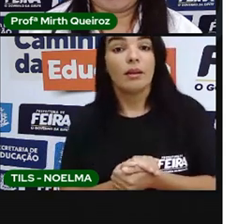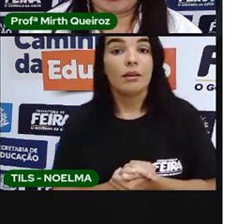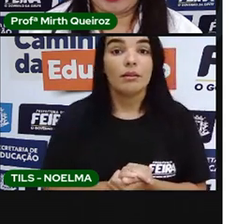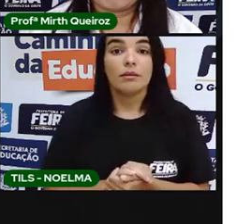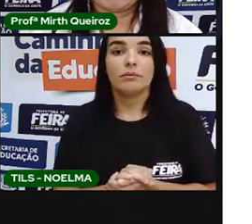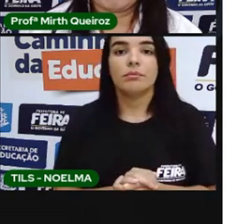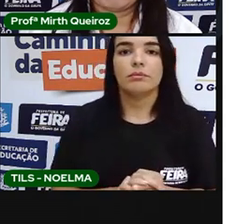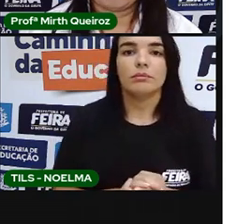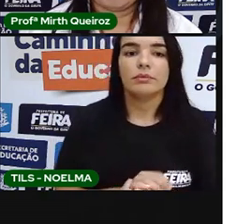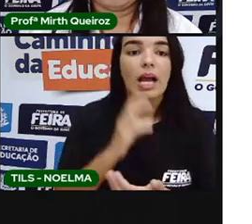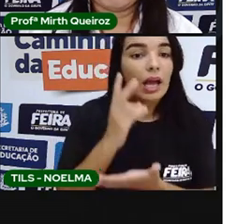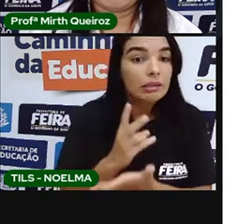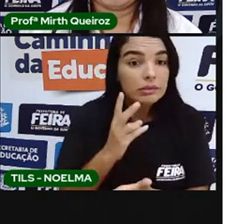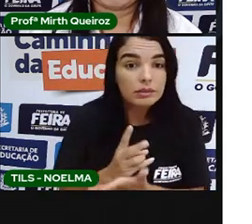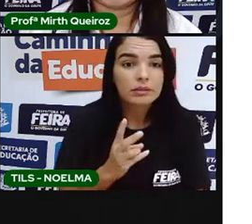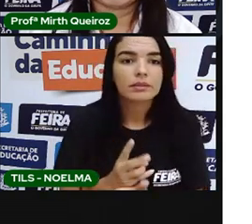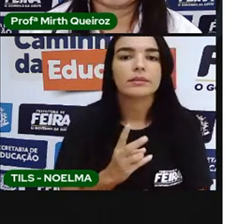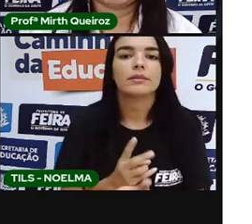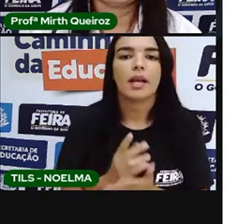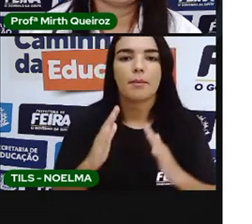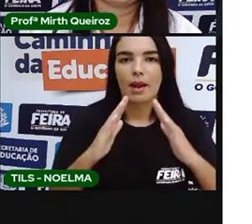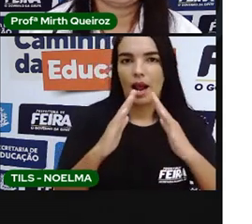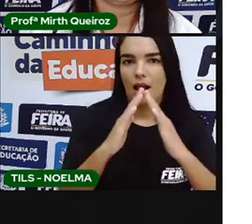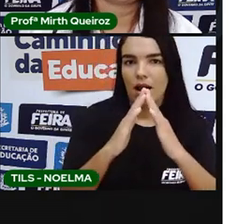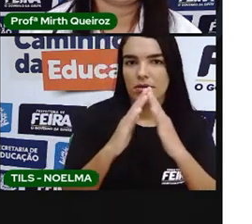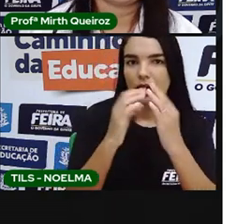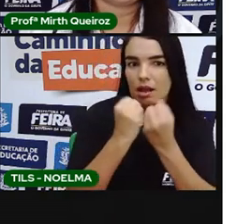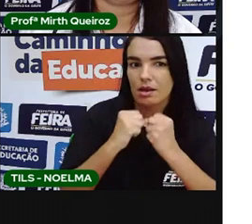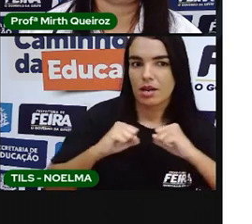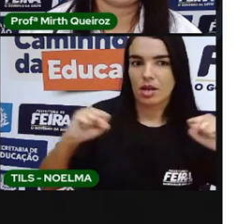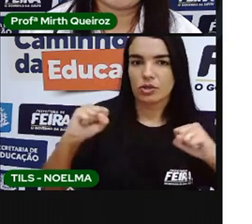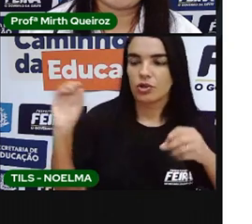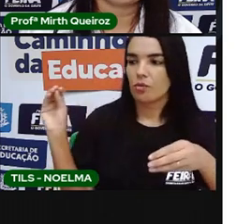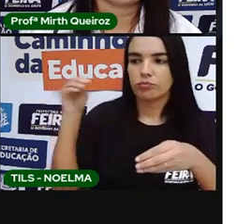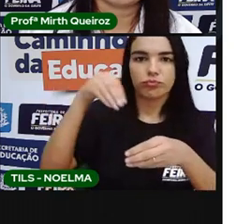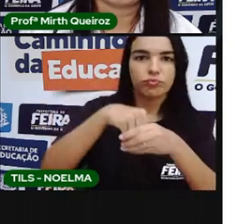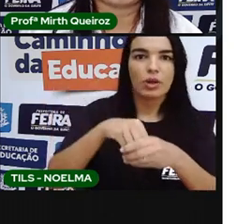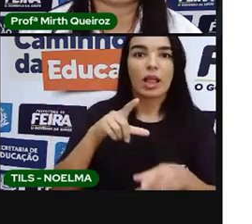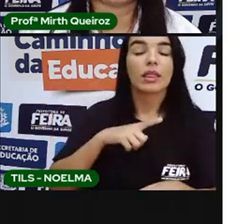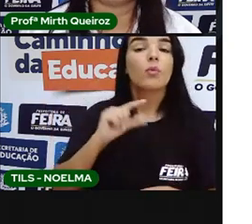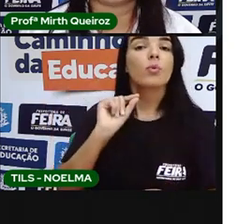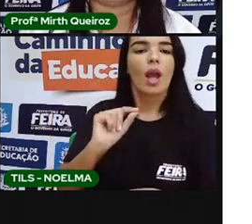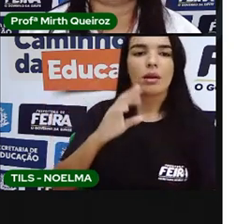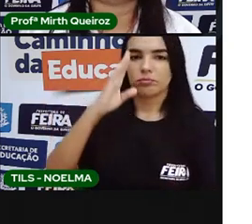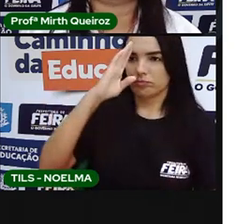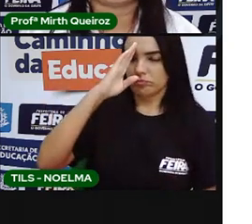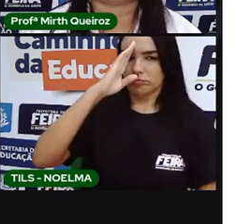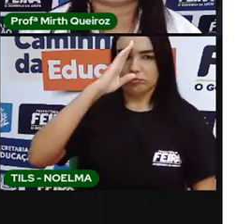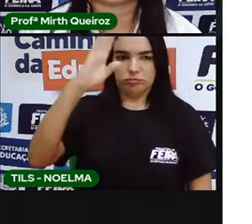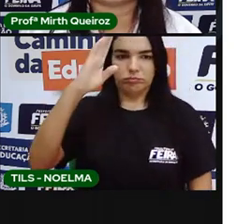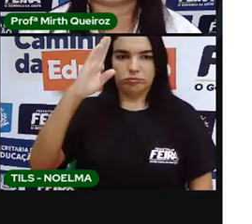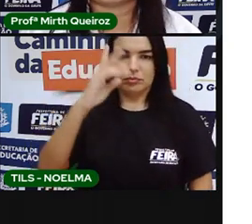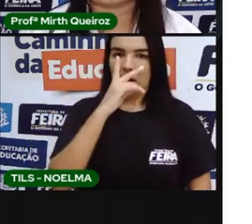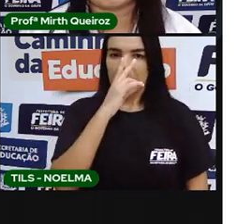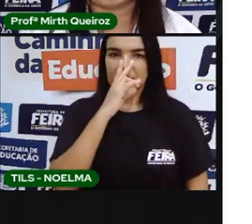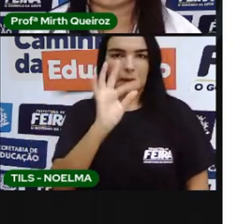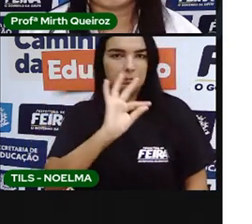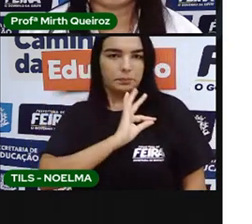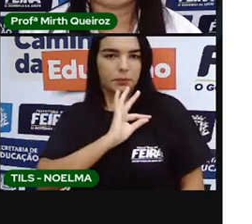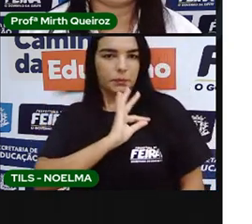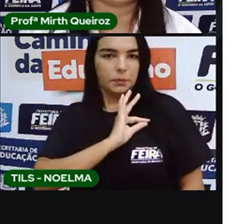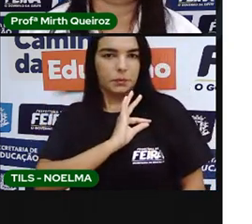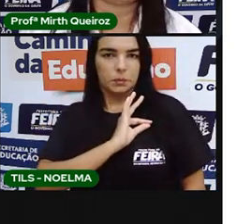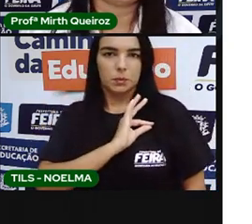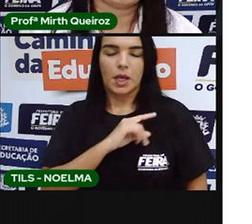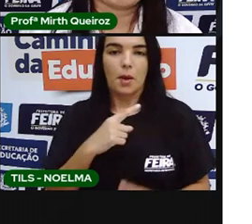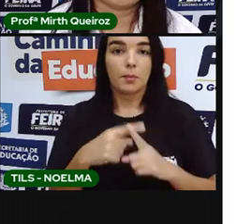Geralmente, aqui, na Casa Grande, eles colocavam guardas, né? Assim como também nas portas das grandes senzalas,